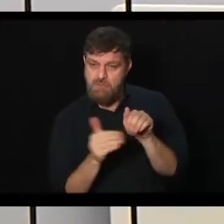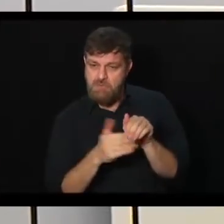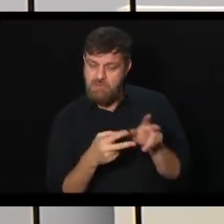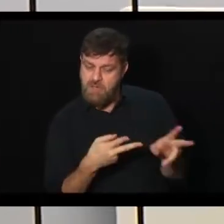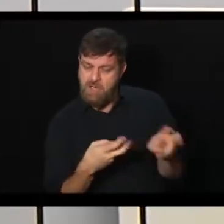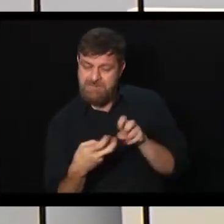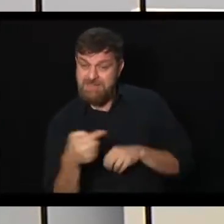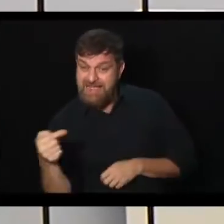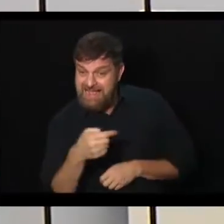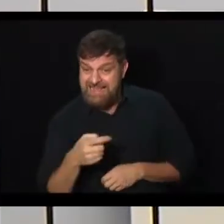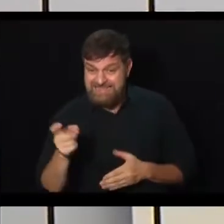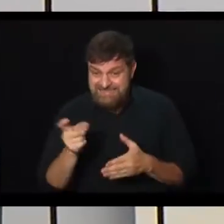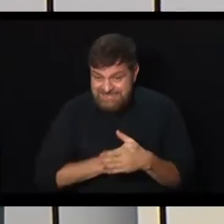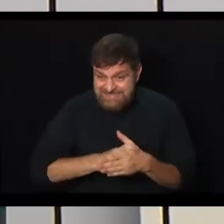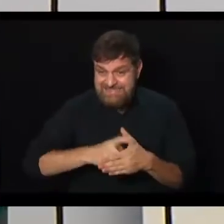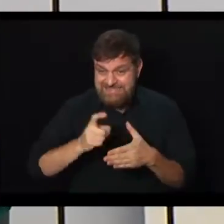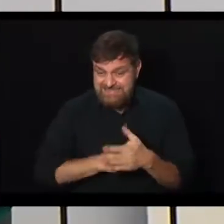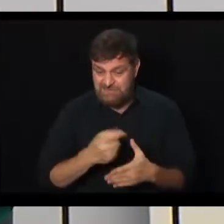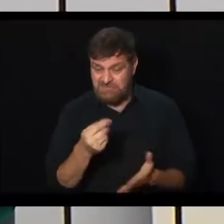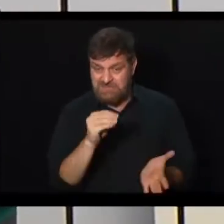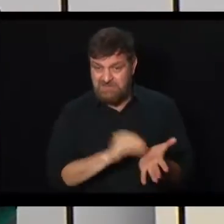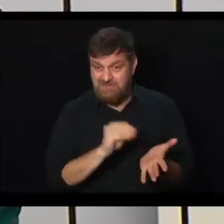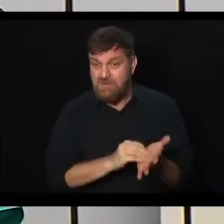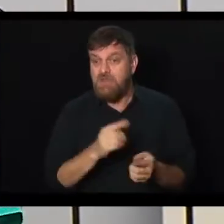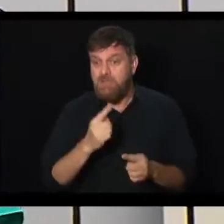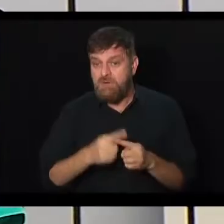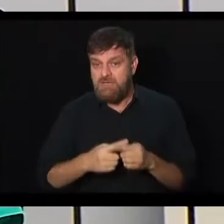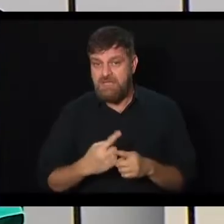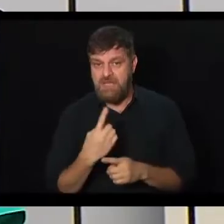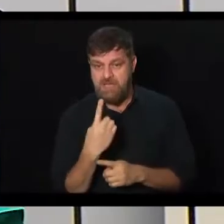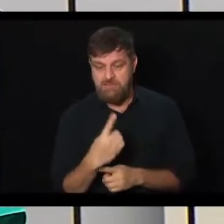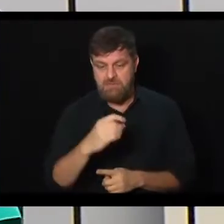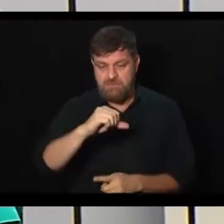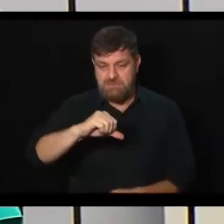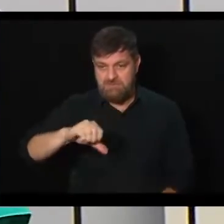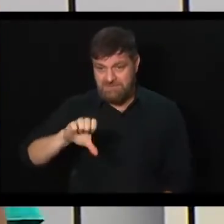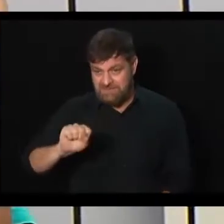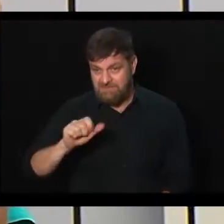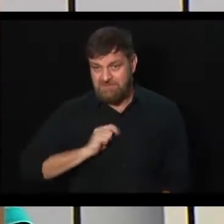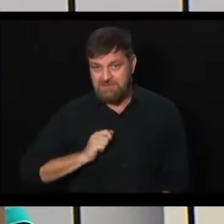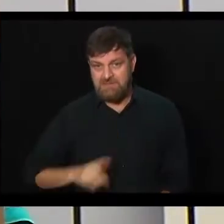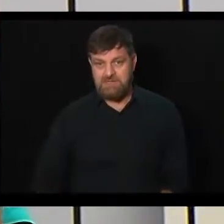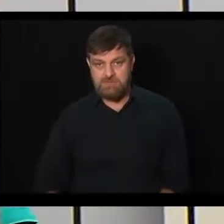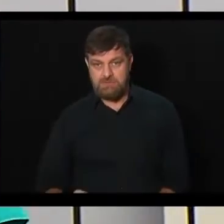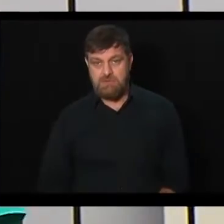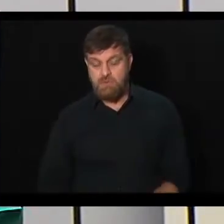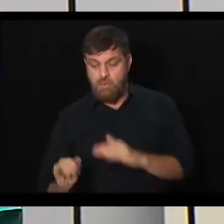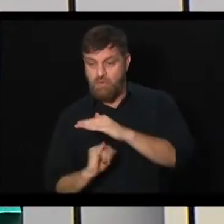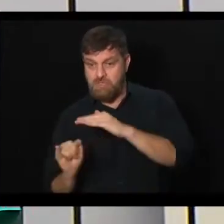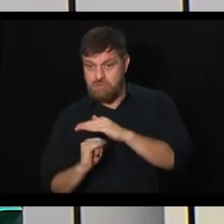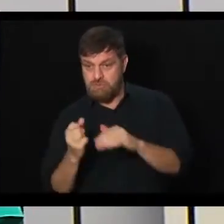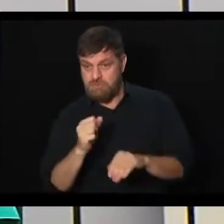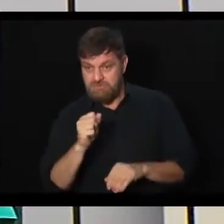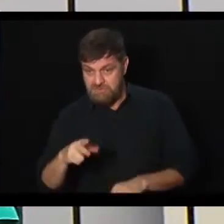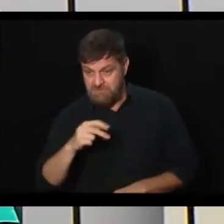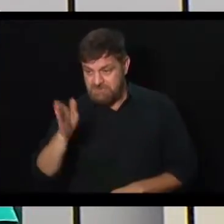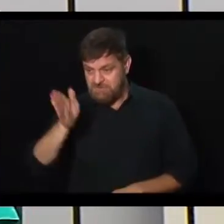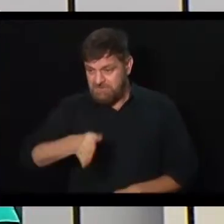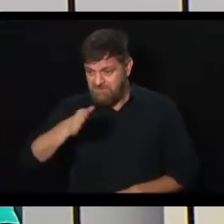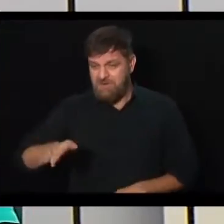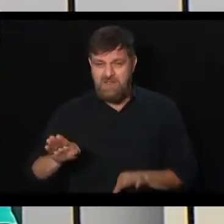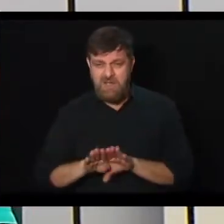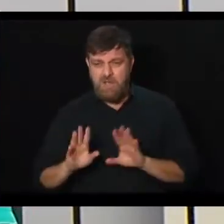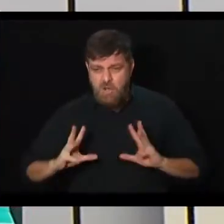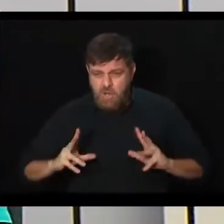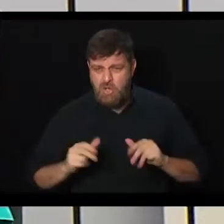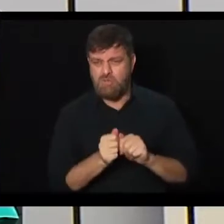déficit no Campreve é exatamente porque em 1998, com a extinção do antigo IPMC, o patrimônio,